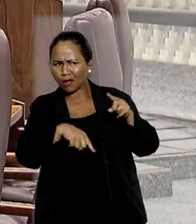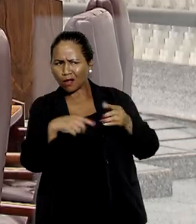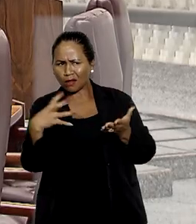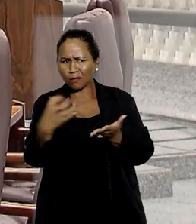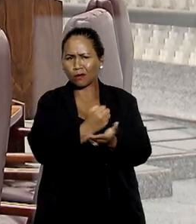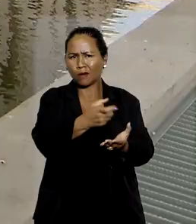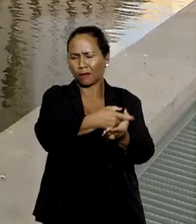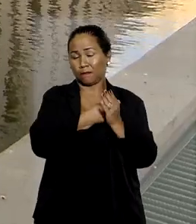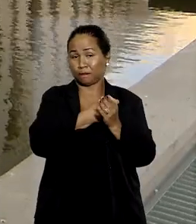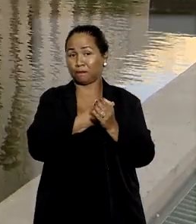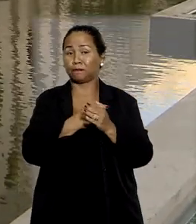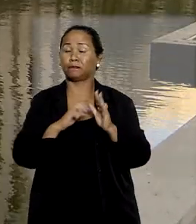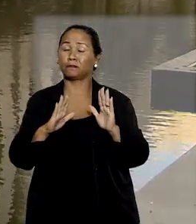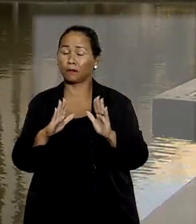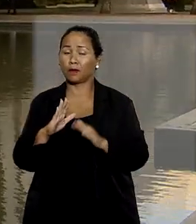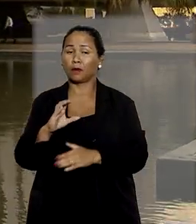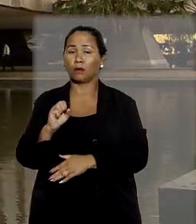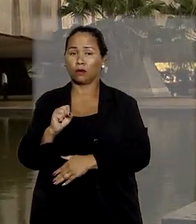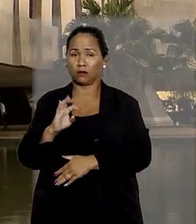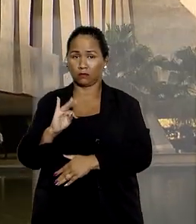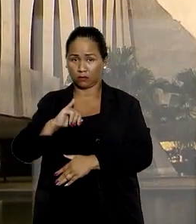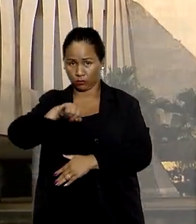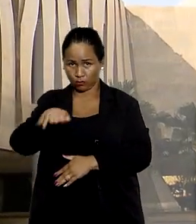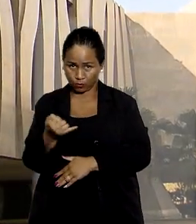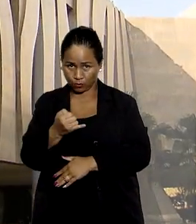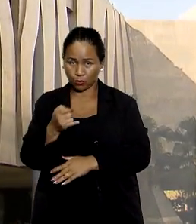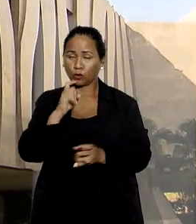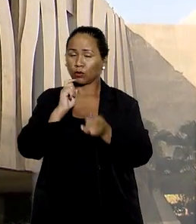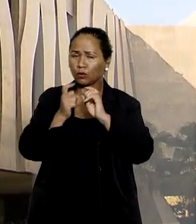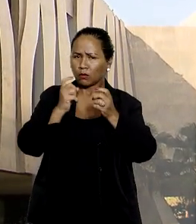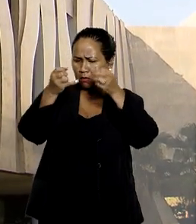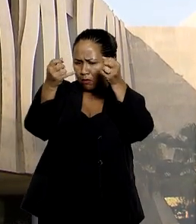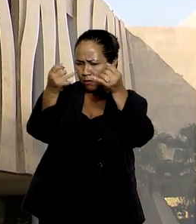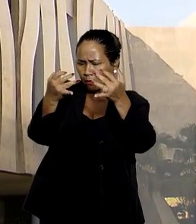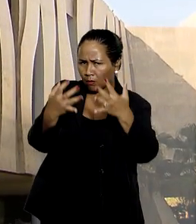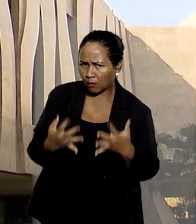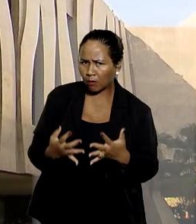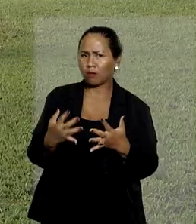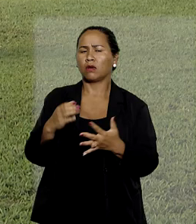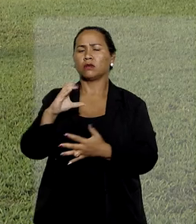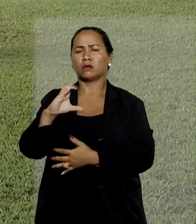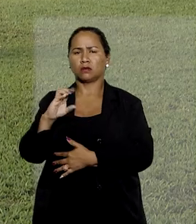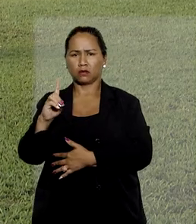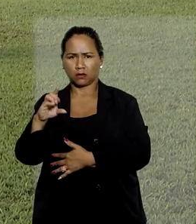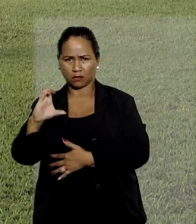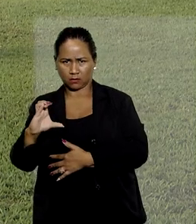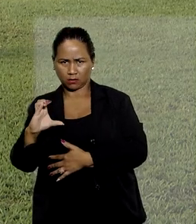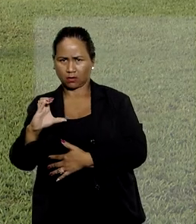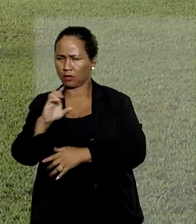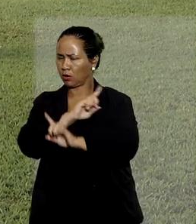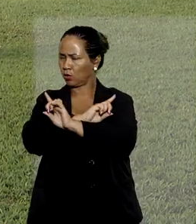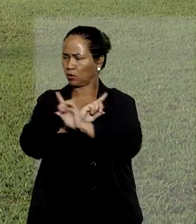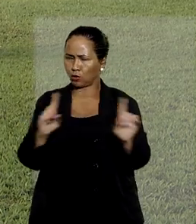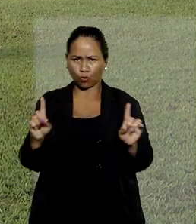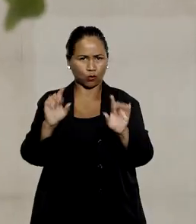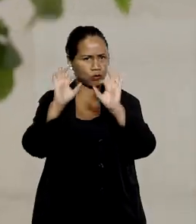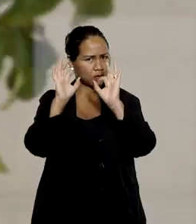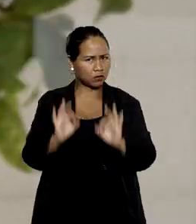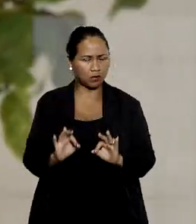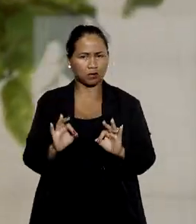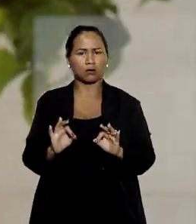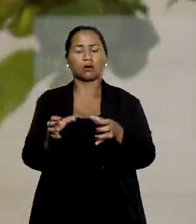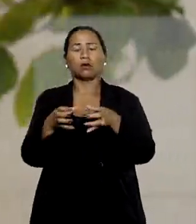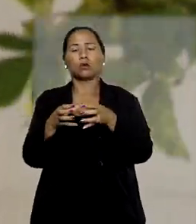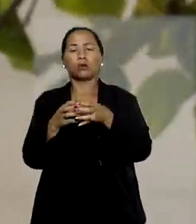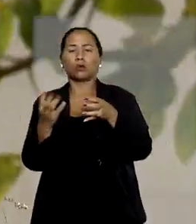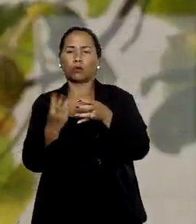para penhora. No STJ, os administradores sustentaram que a aplicação do CDC foi indevida e o colegiado da